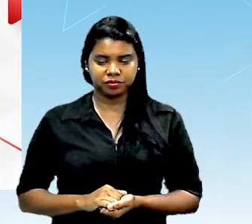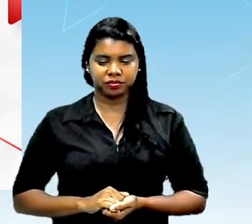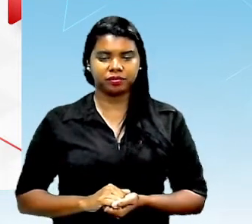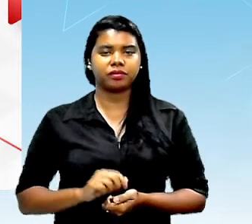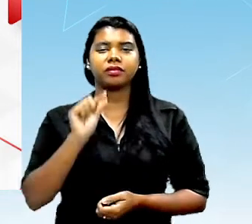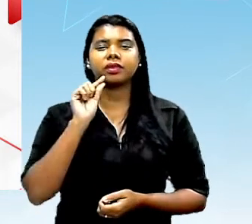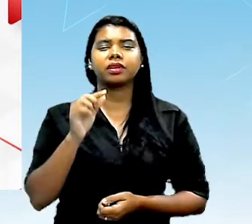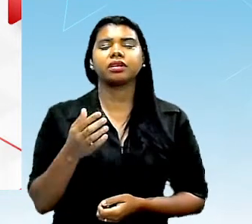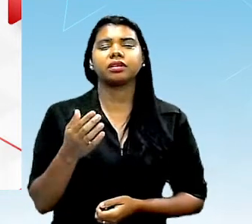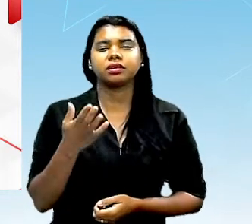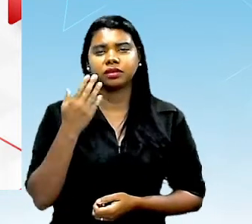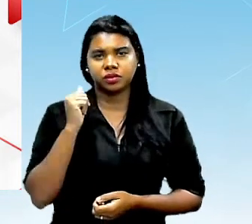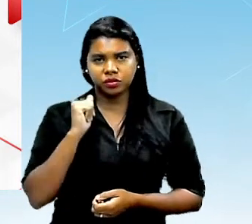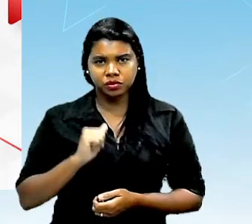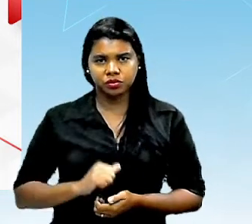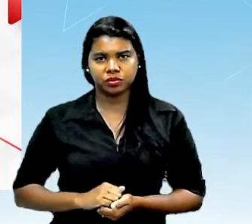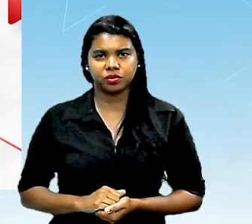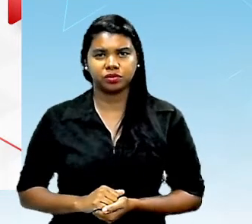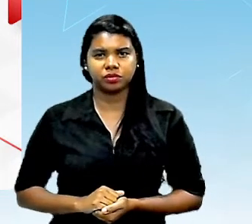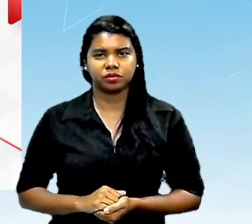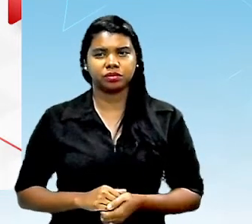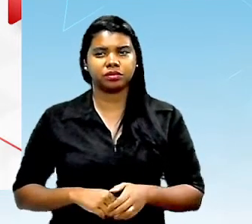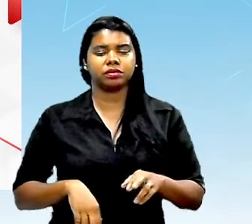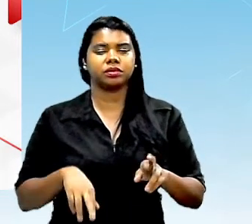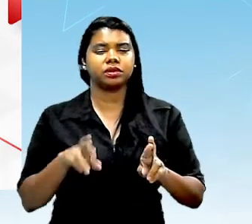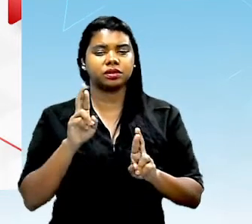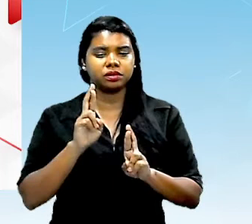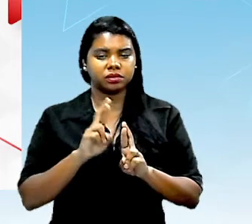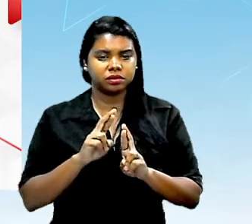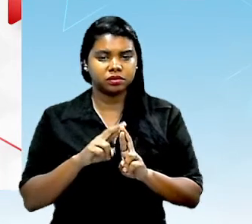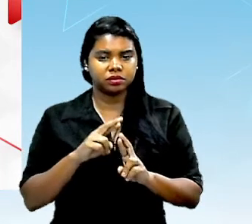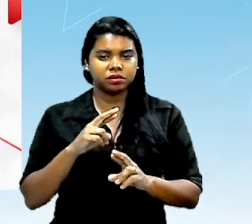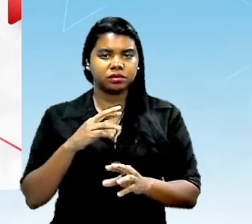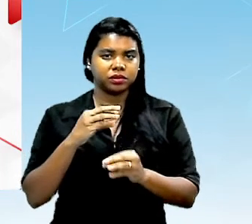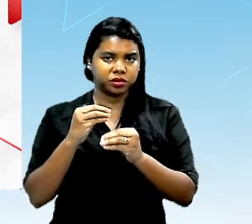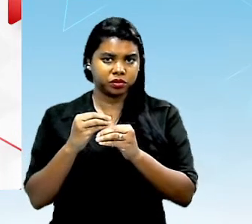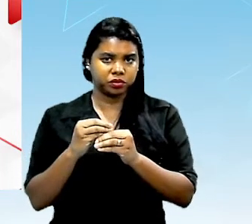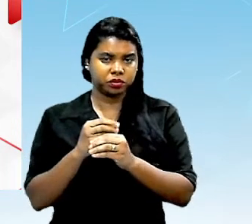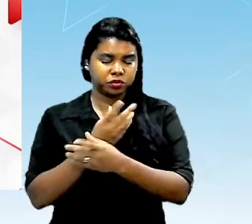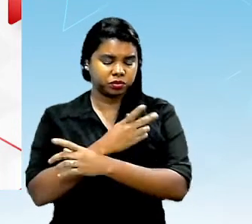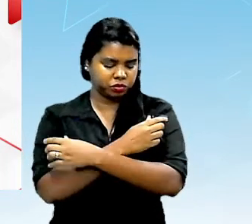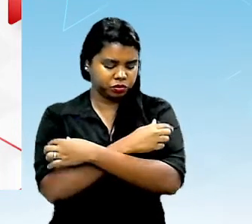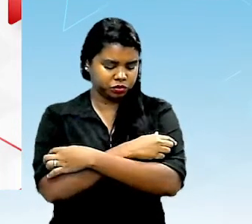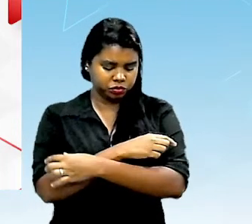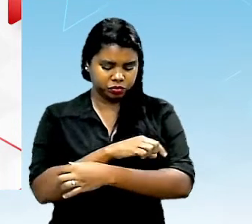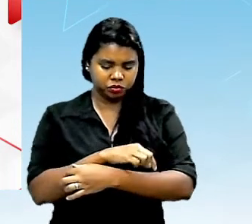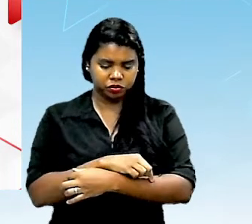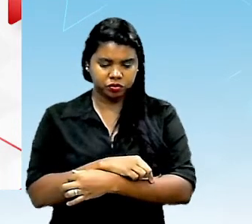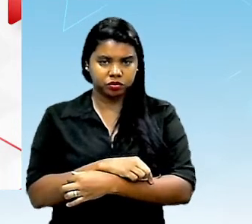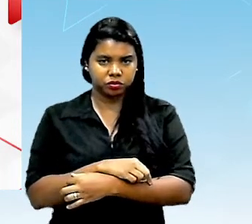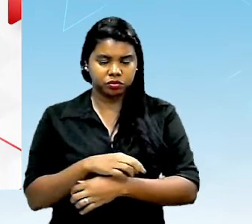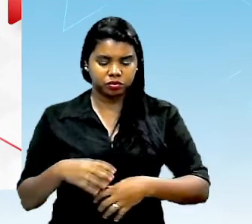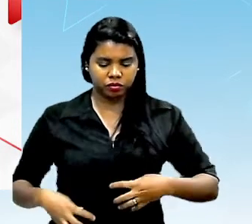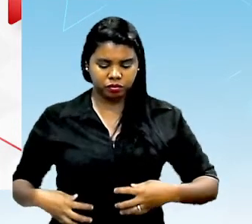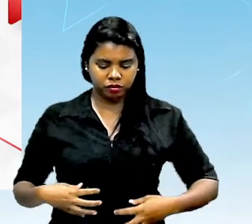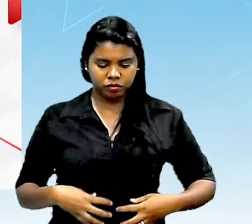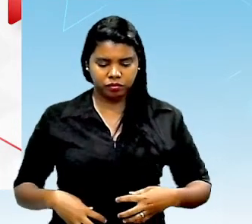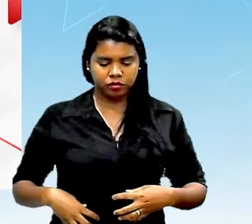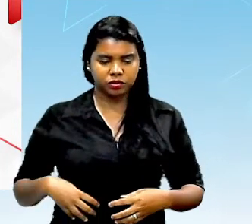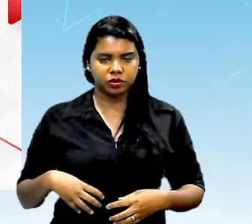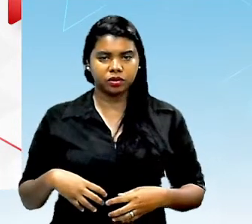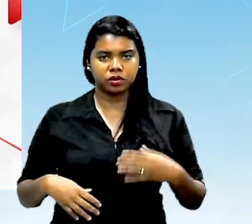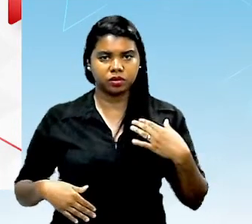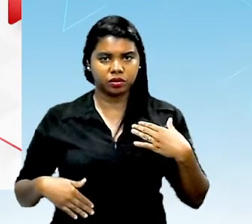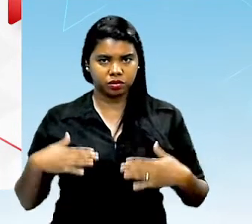a gente consome proteínas via de regra para compor para construir os nossos músculos os nossos órgãos para manter o nosso